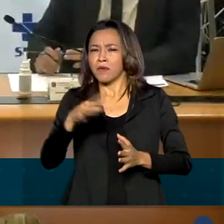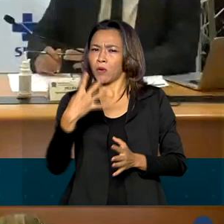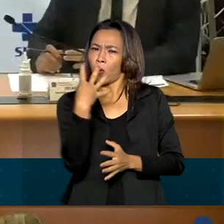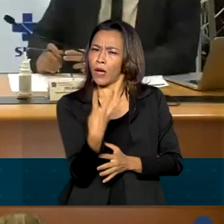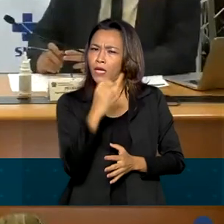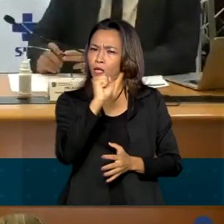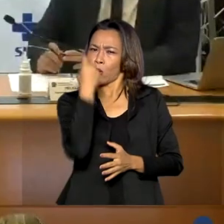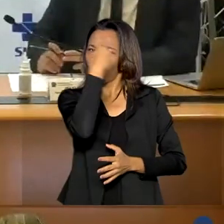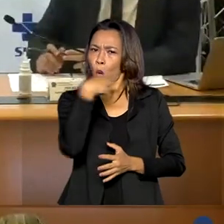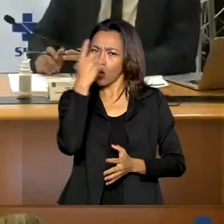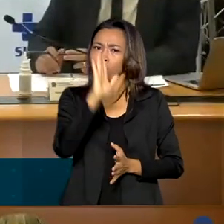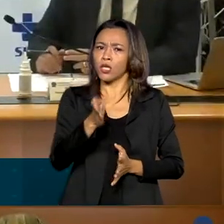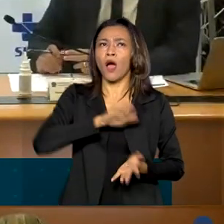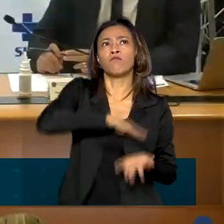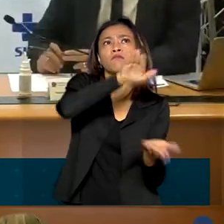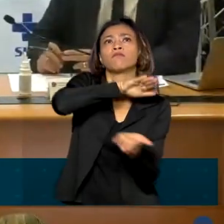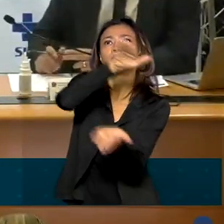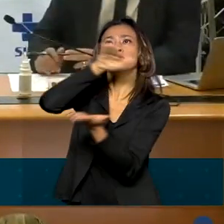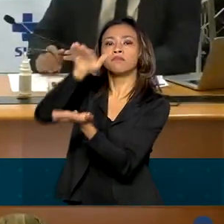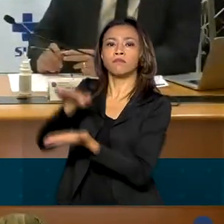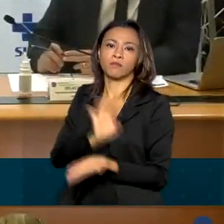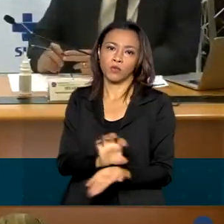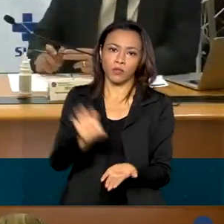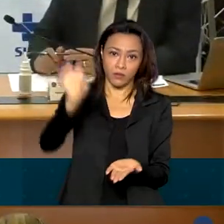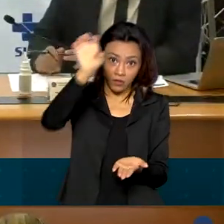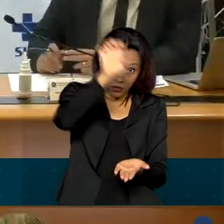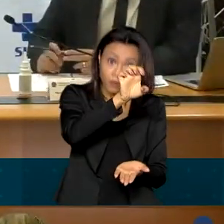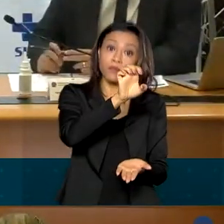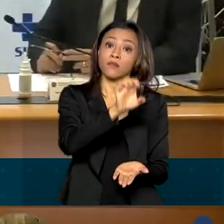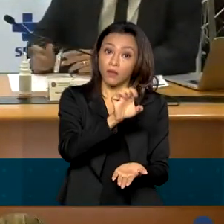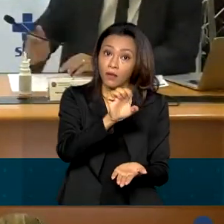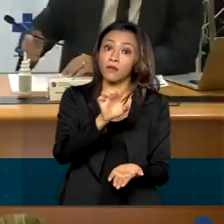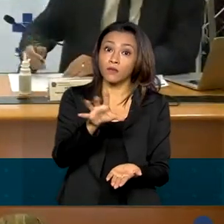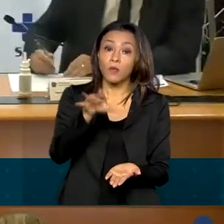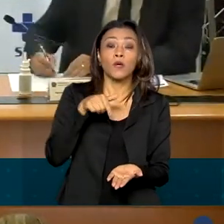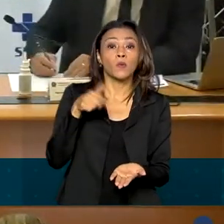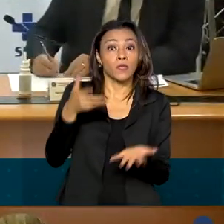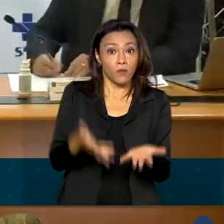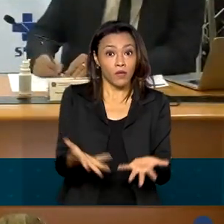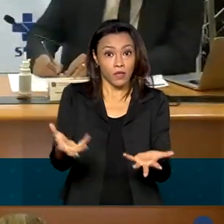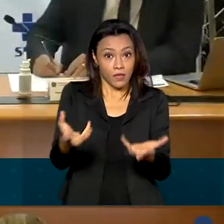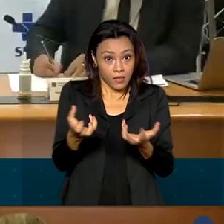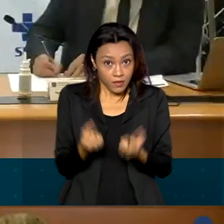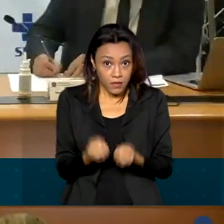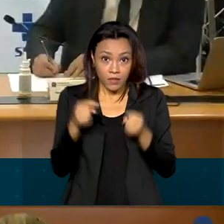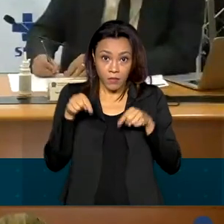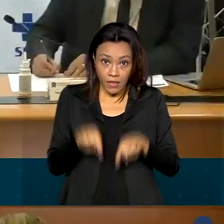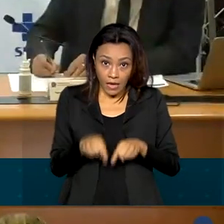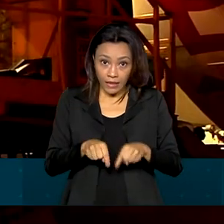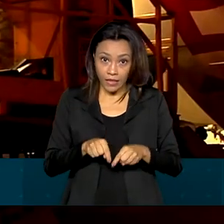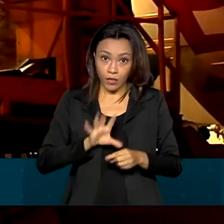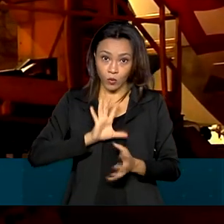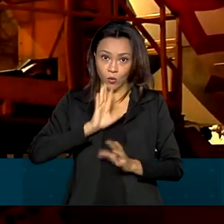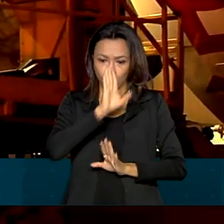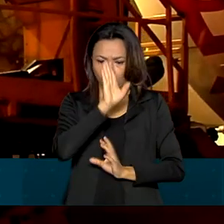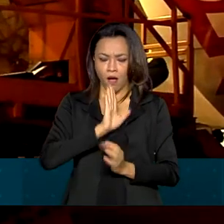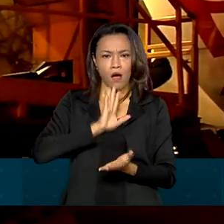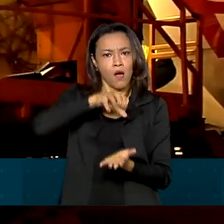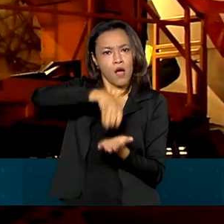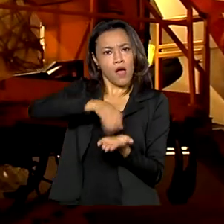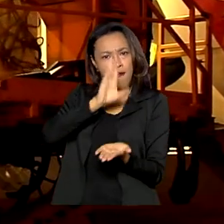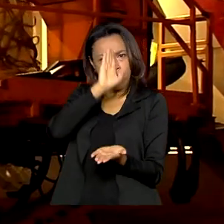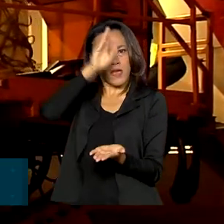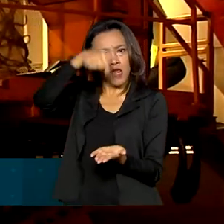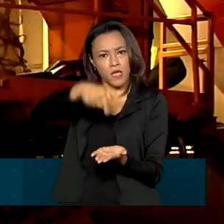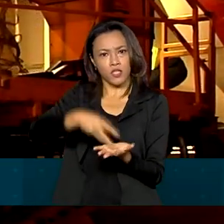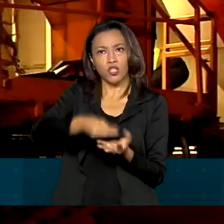horas isso seja distribuído para todos os estados na ponta, a partir do recebimento desses medicamentos no nosso centro de distribuição. Os medicamentos